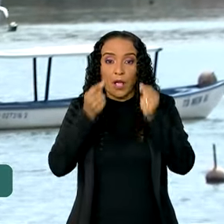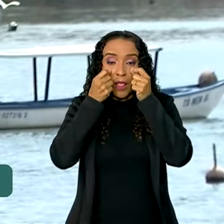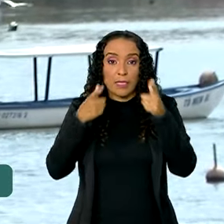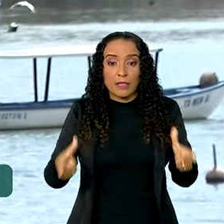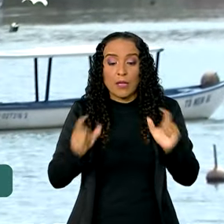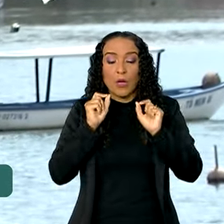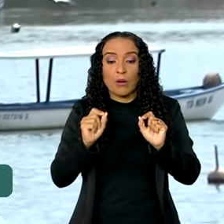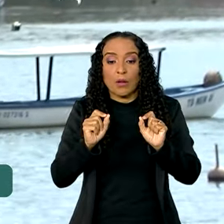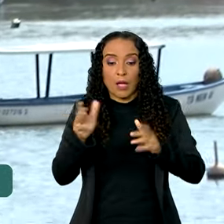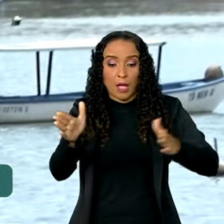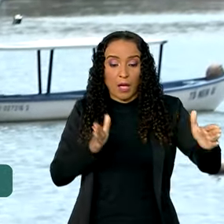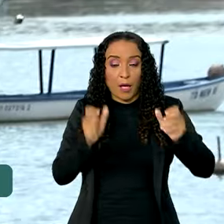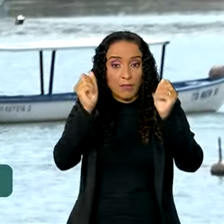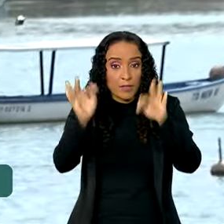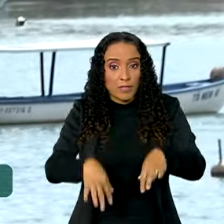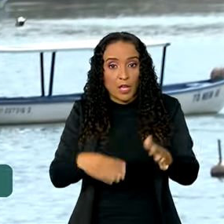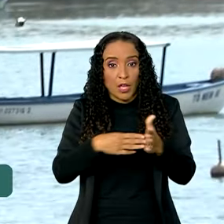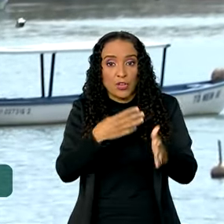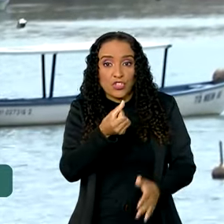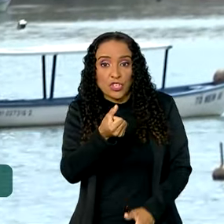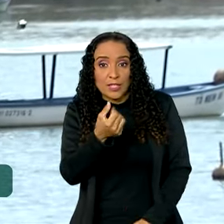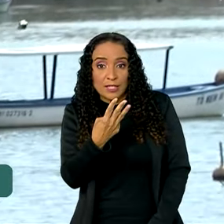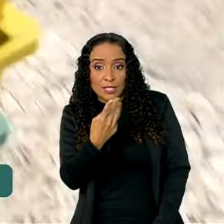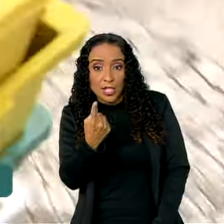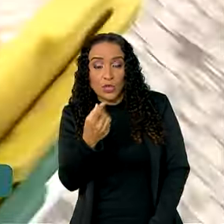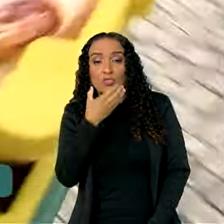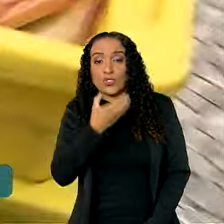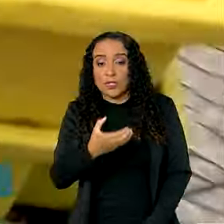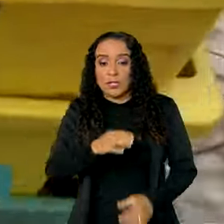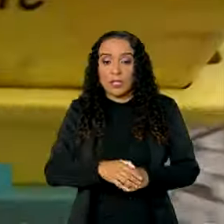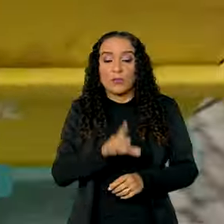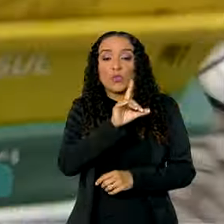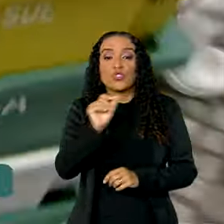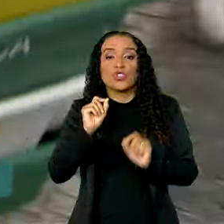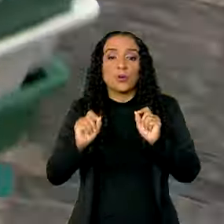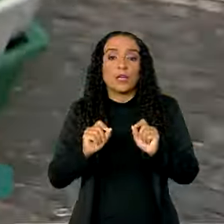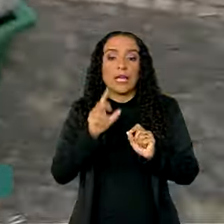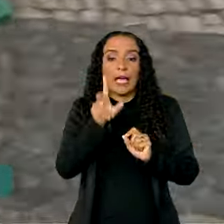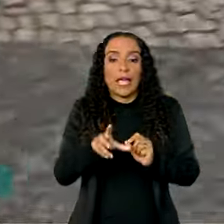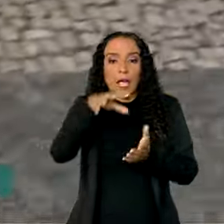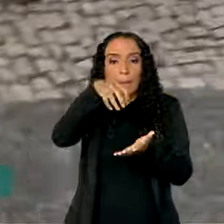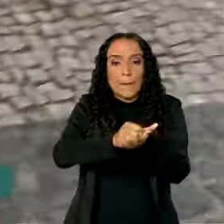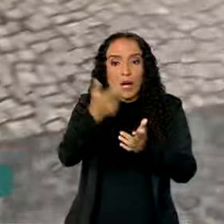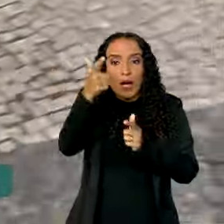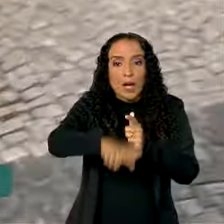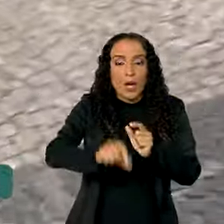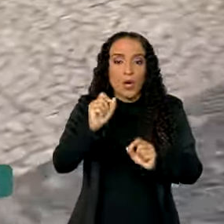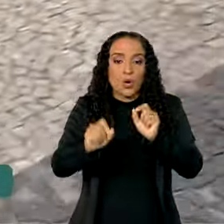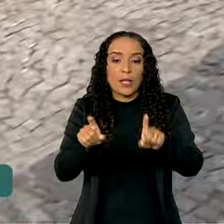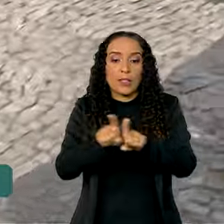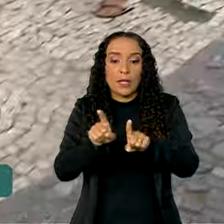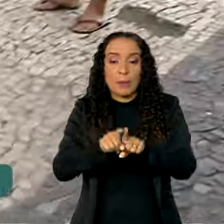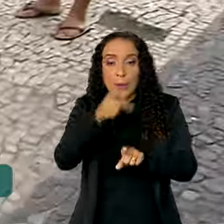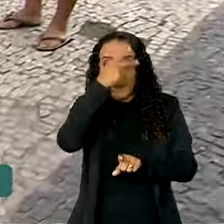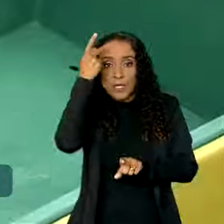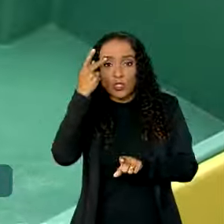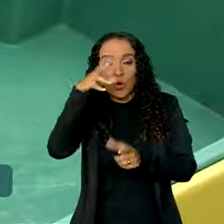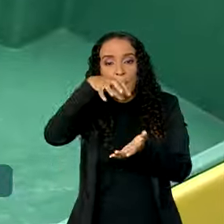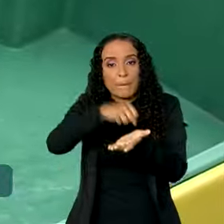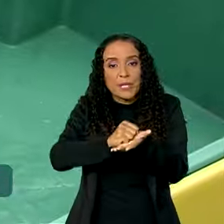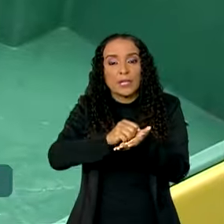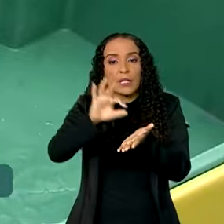ao prazo final, dia 31 de dezembro. A data vale para o recadastramento e para quem fizer o